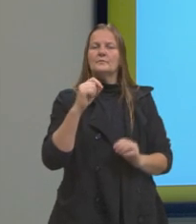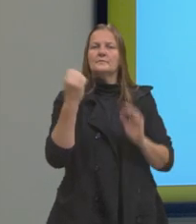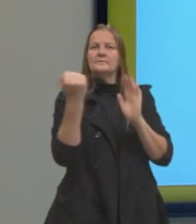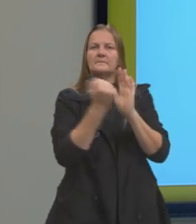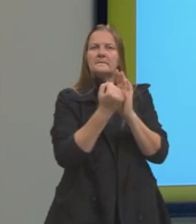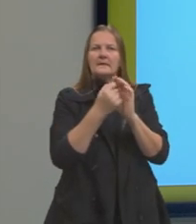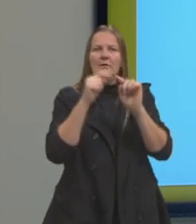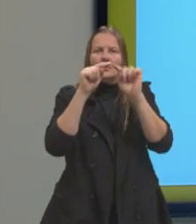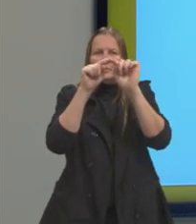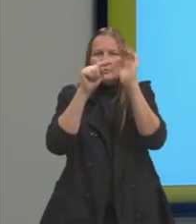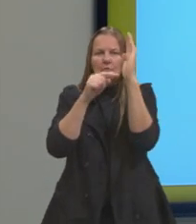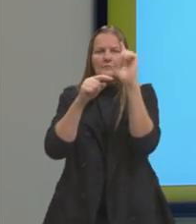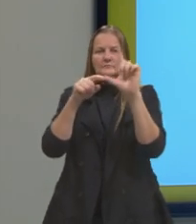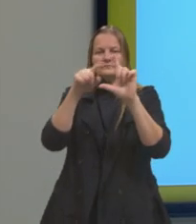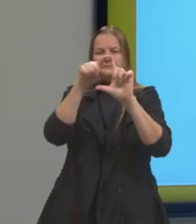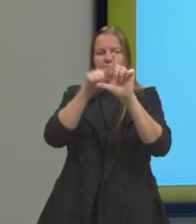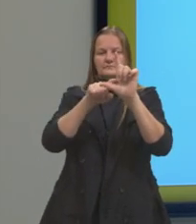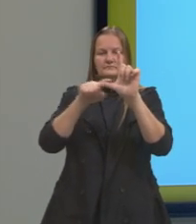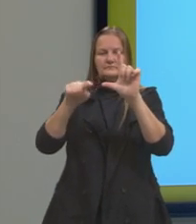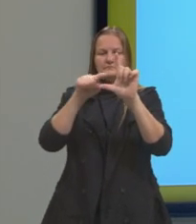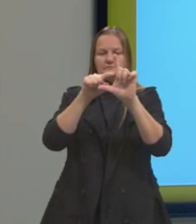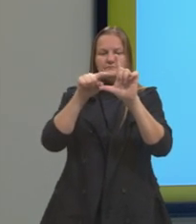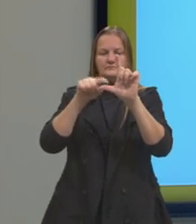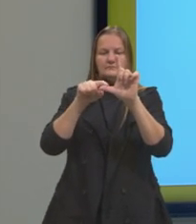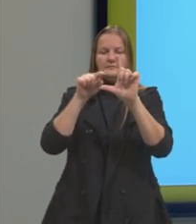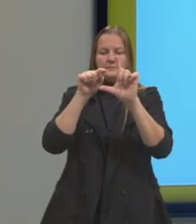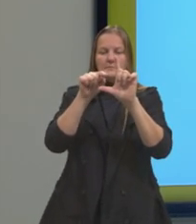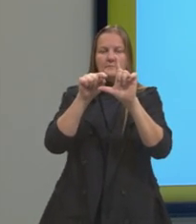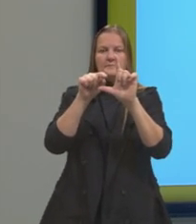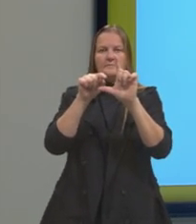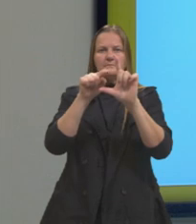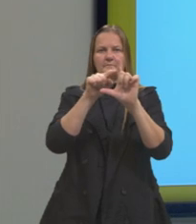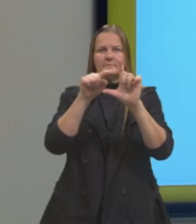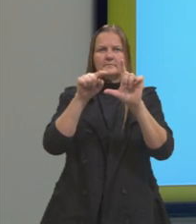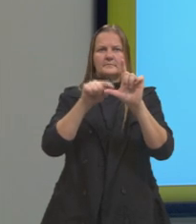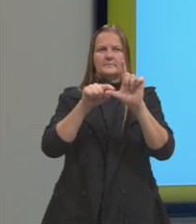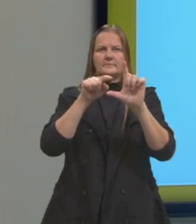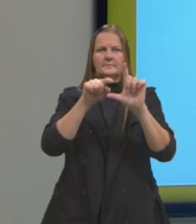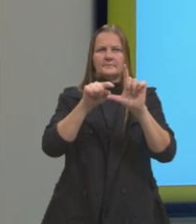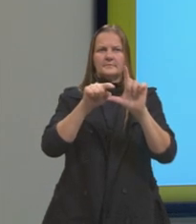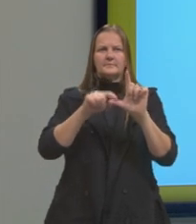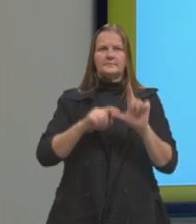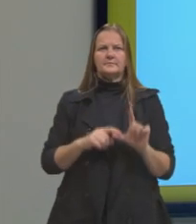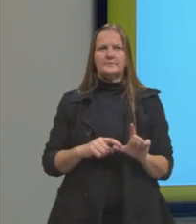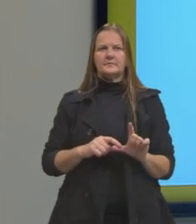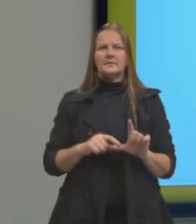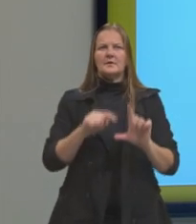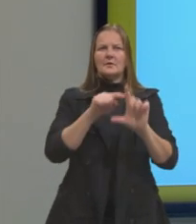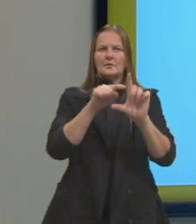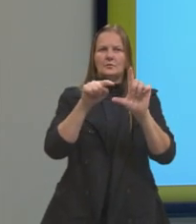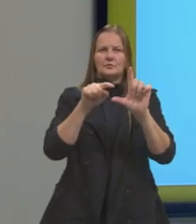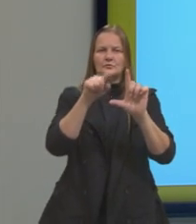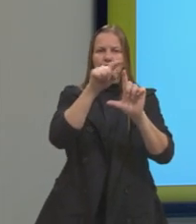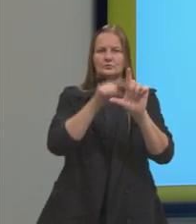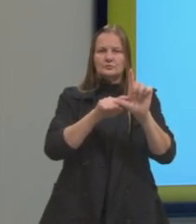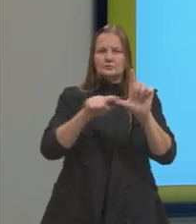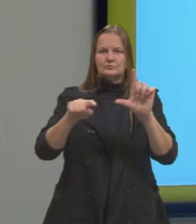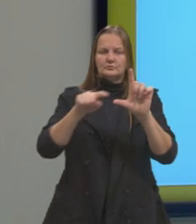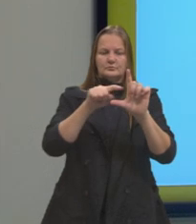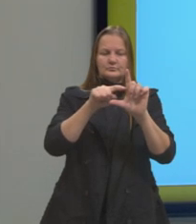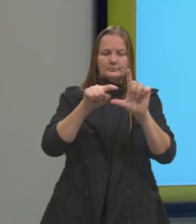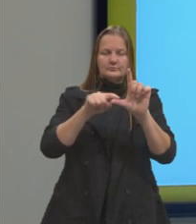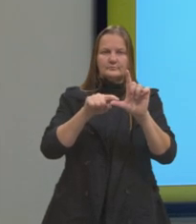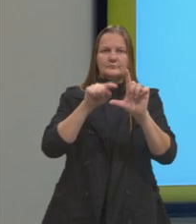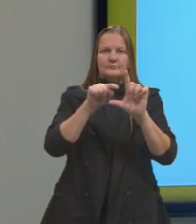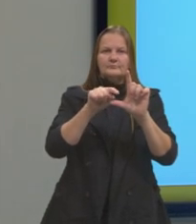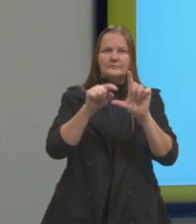quadradinho, então, vou chamar assim, quadradinho com um ponto no meio. Talvez apareça um quadrado no meio, mas seria um ponto em função do zoom que eu dei